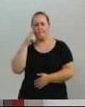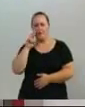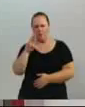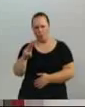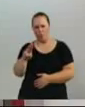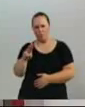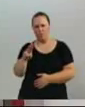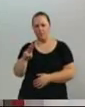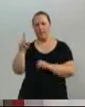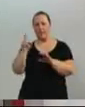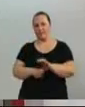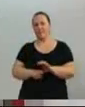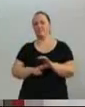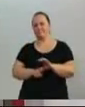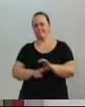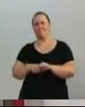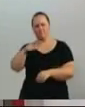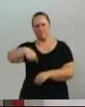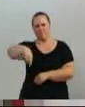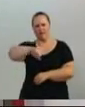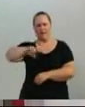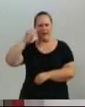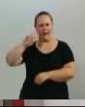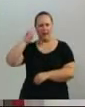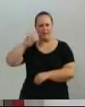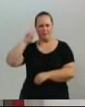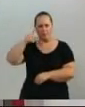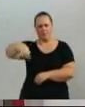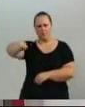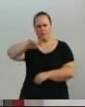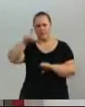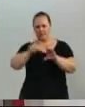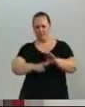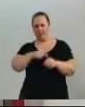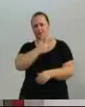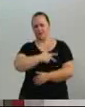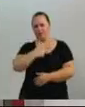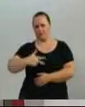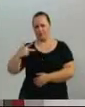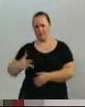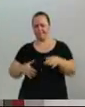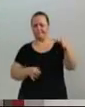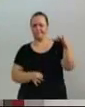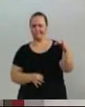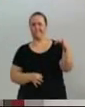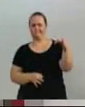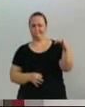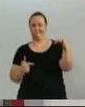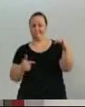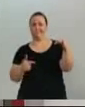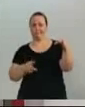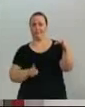de dívida. Quem lembra? Todos lembram? Pois é, eu tenho ela aqui ainda. E na época,